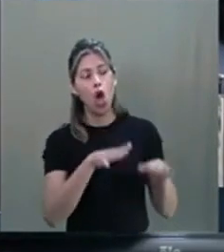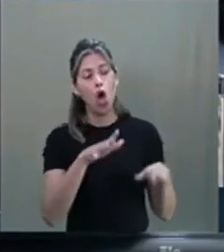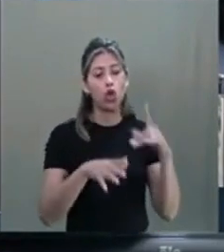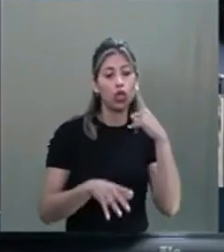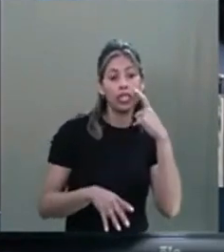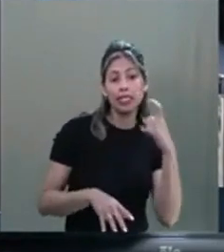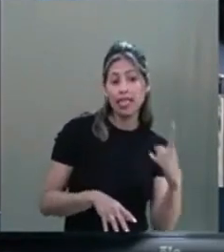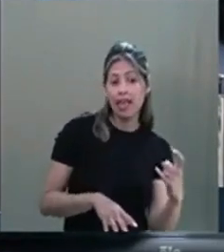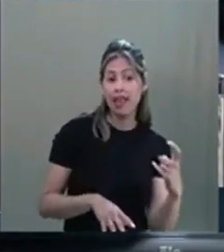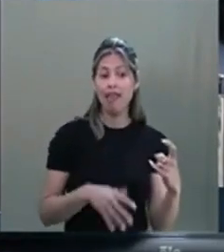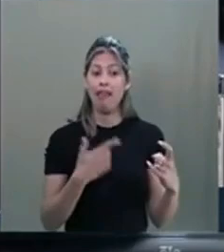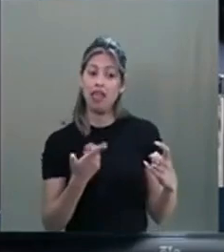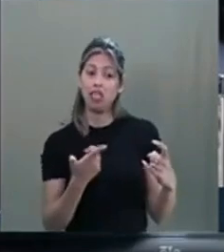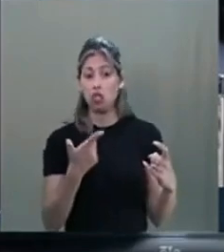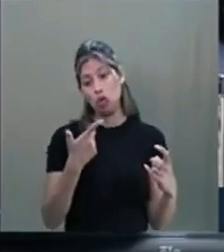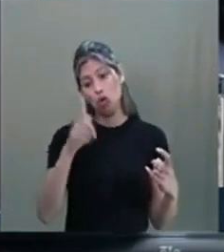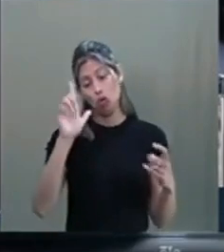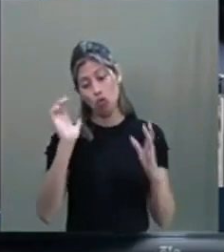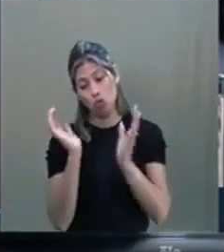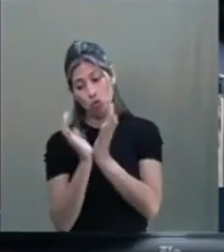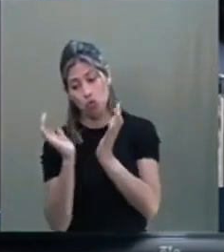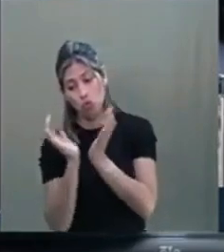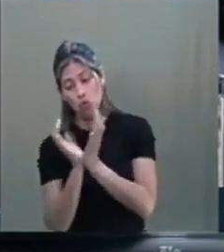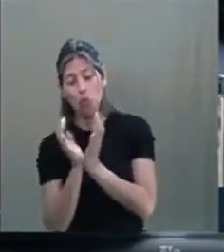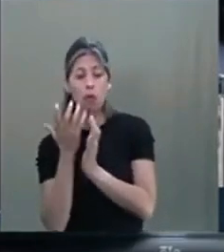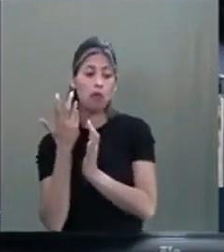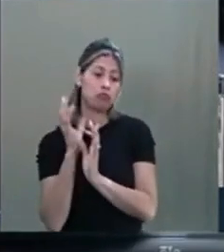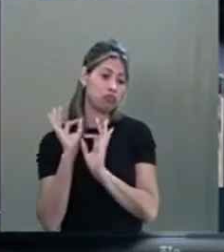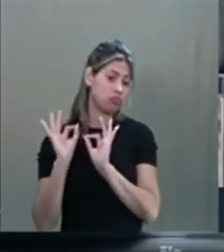contrariados de alguns grupos, faz parte,